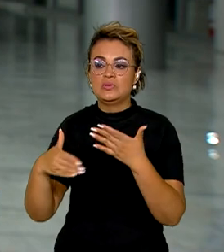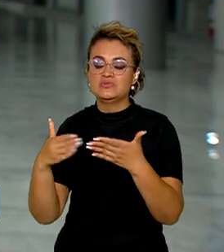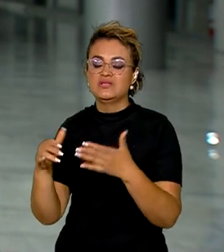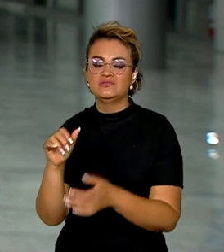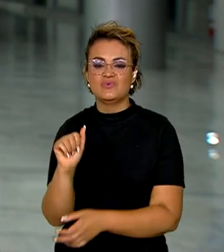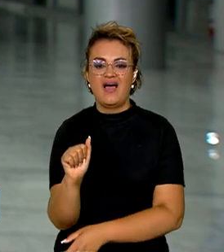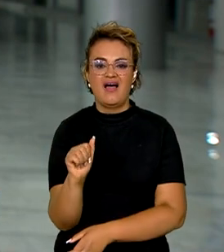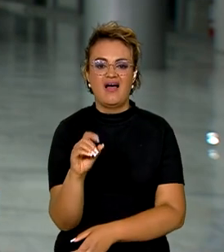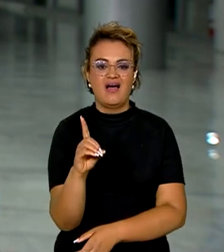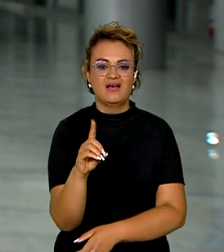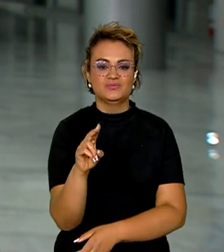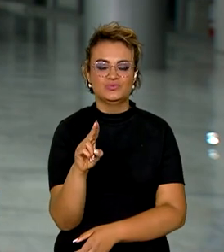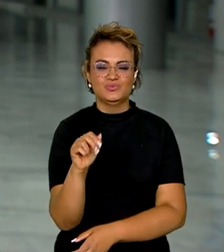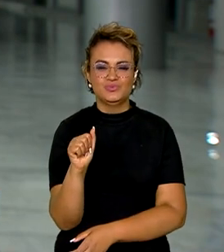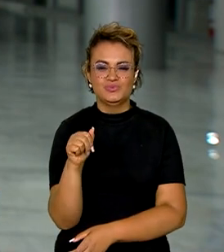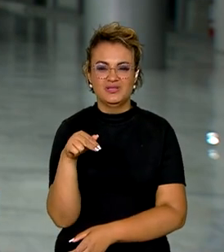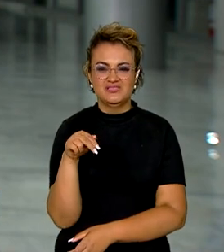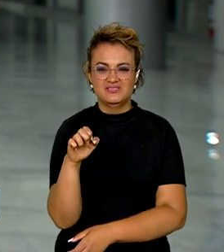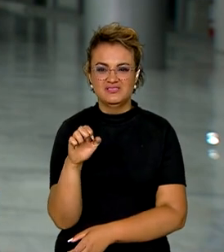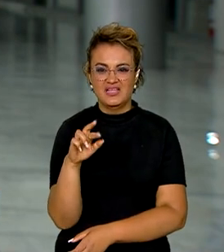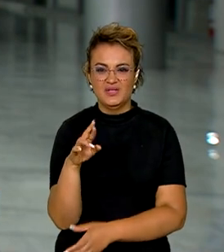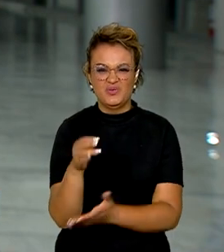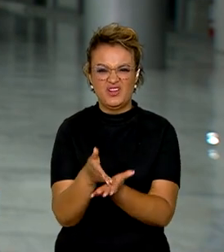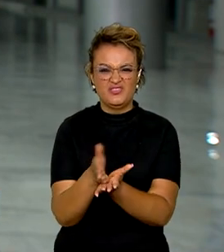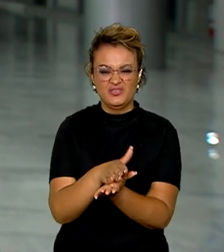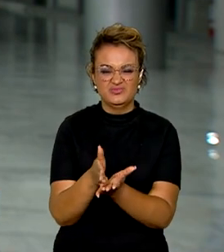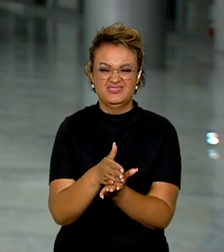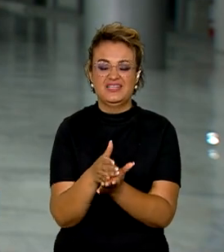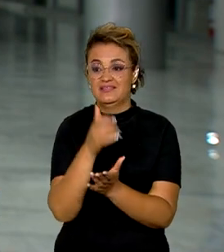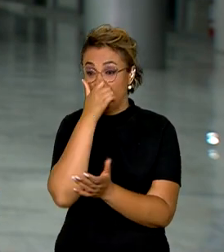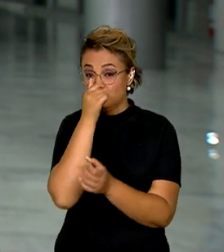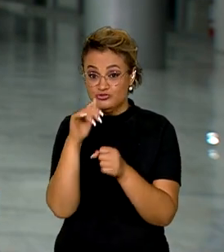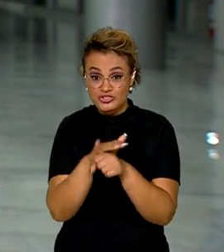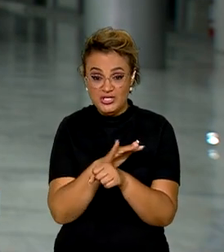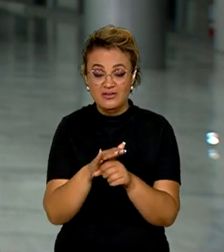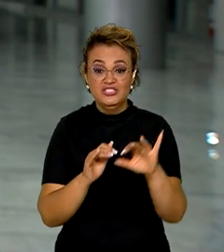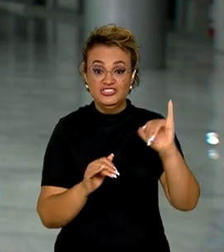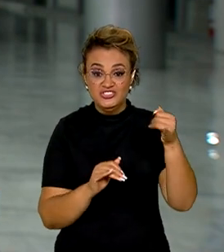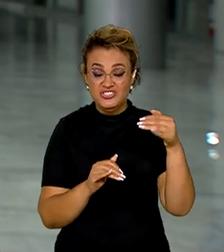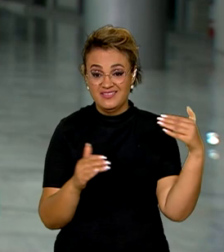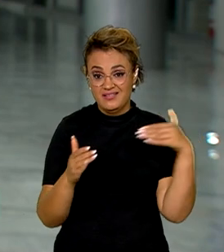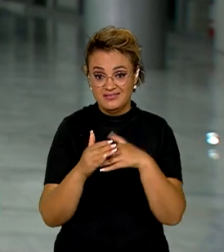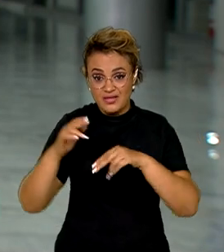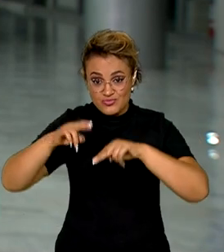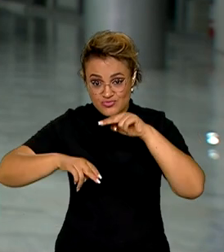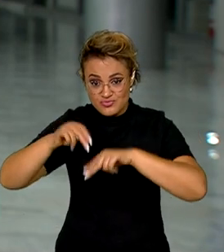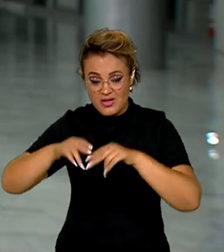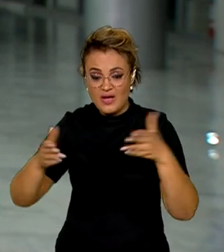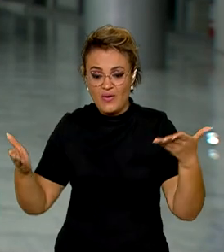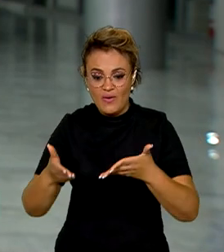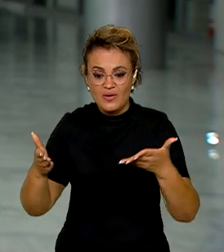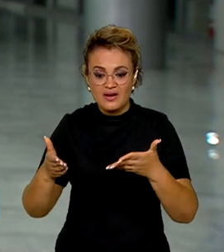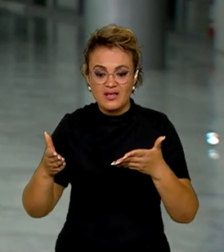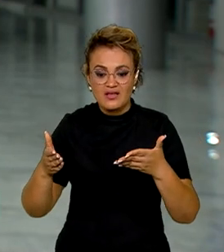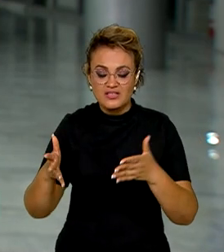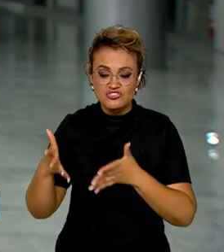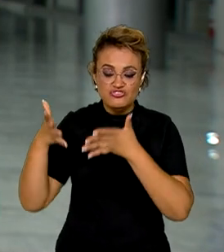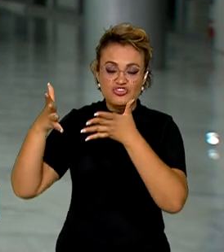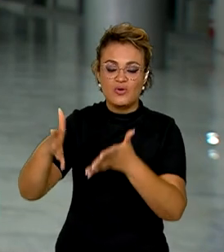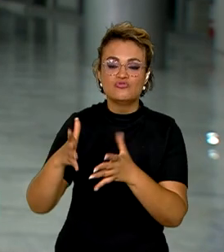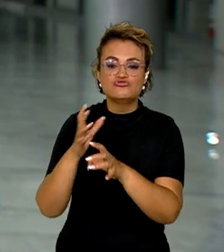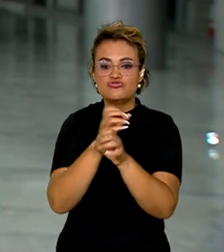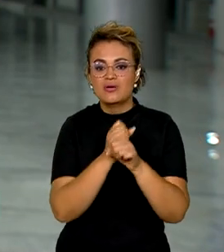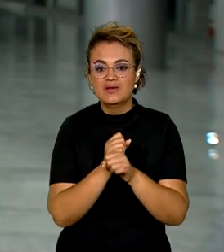aduaneiro. Dados da Receita apontam que, de janeiro a junho deste ano, as remessas enviadas ao país